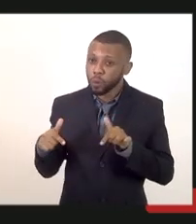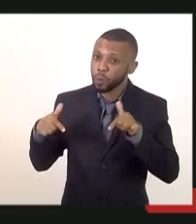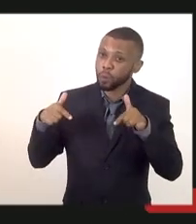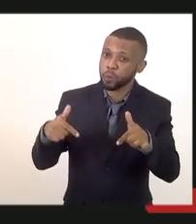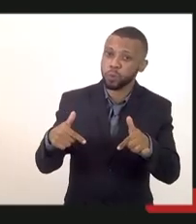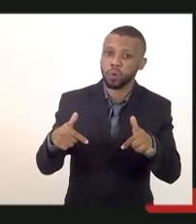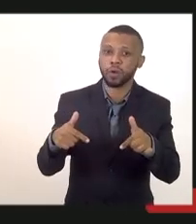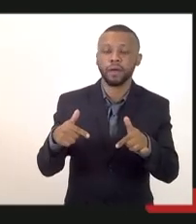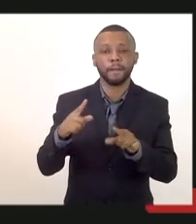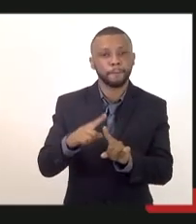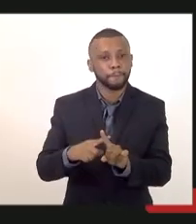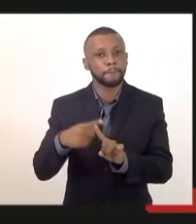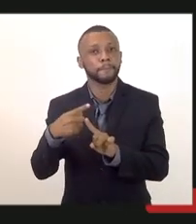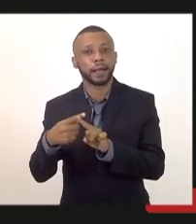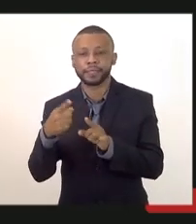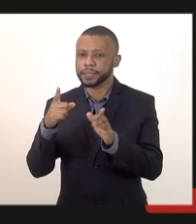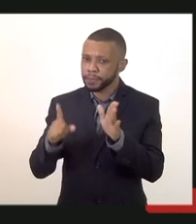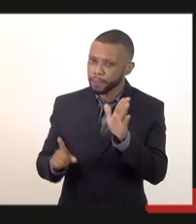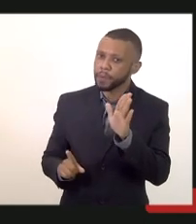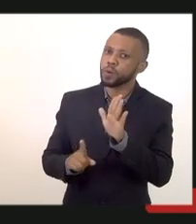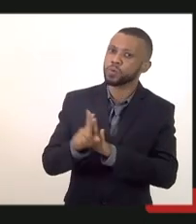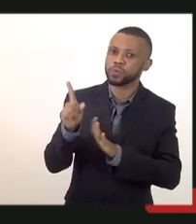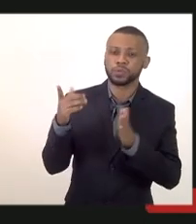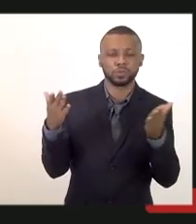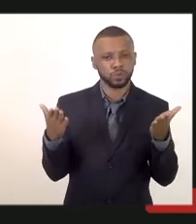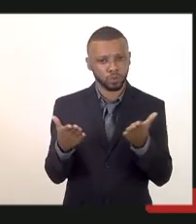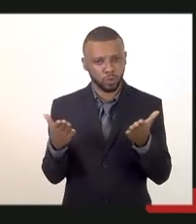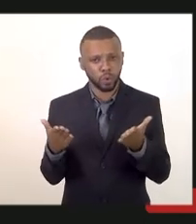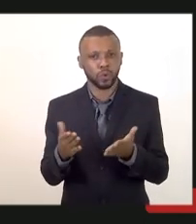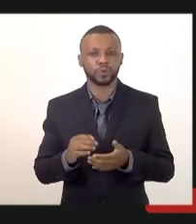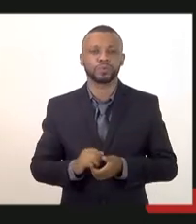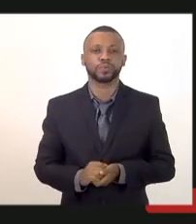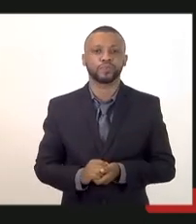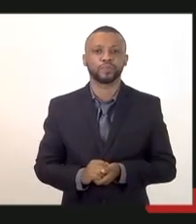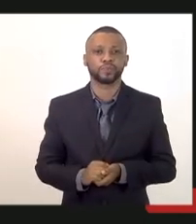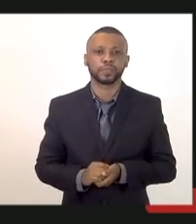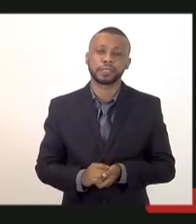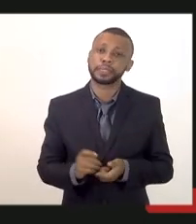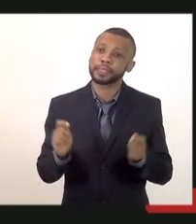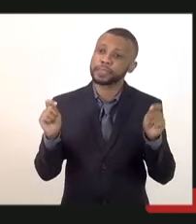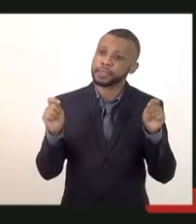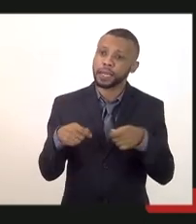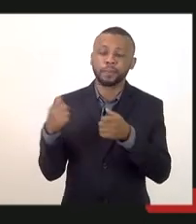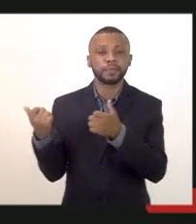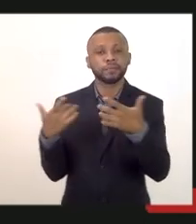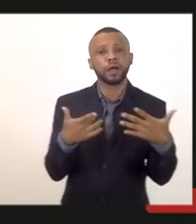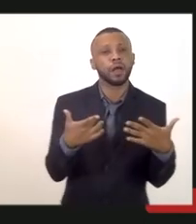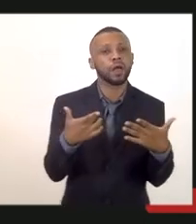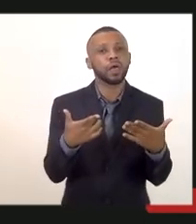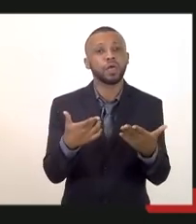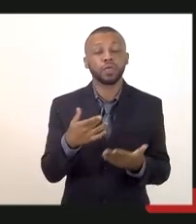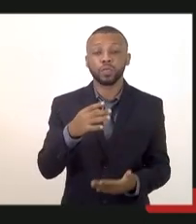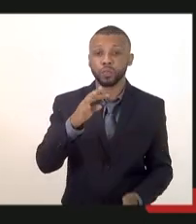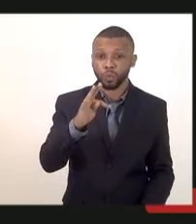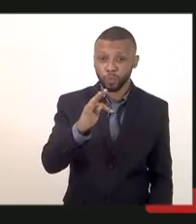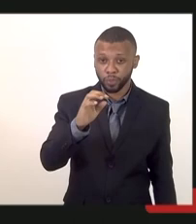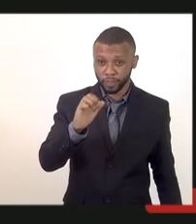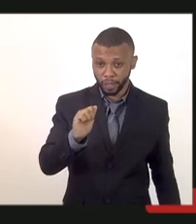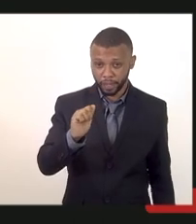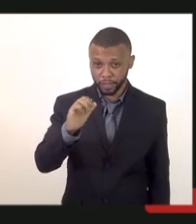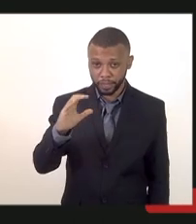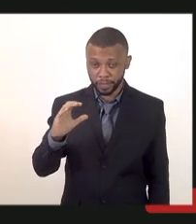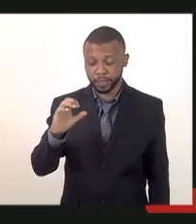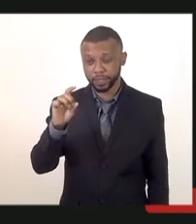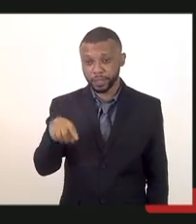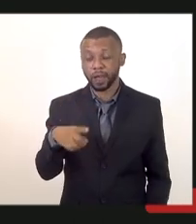além dessa pergunta das 28 que pode ser feito um termo de ajuste de conduta com a Procuradoria para que a gente